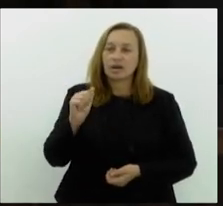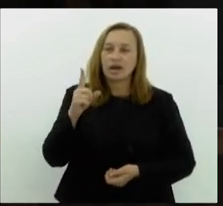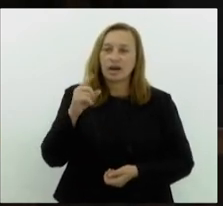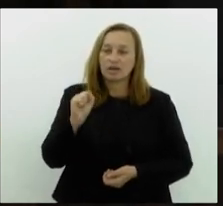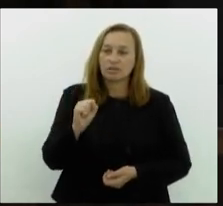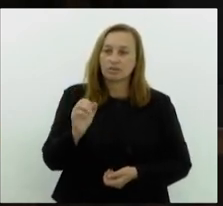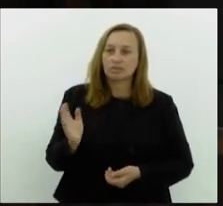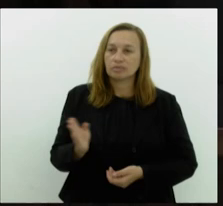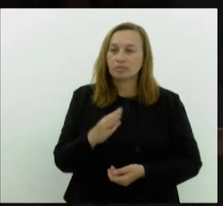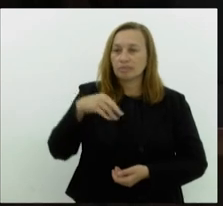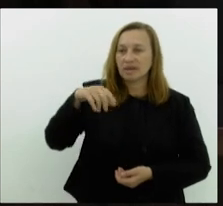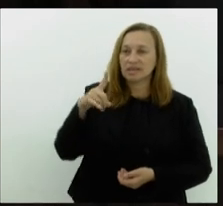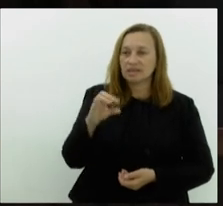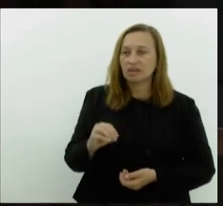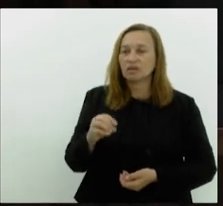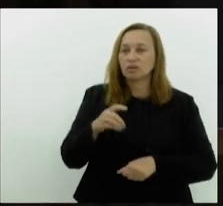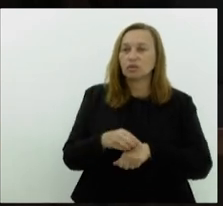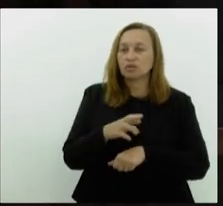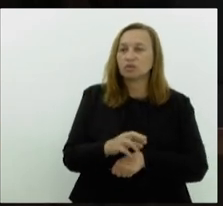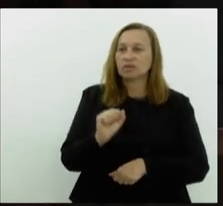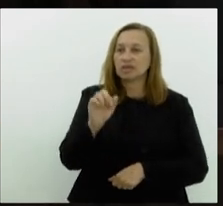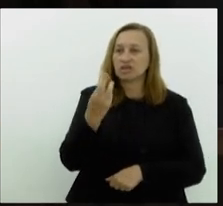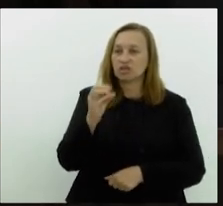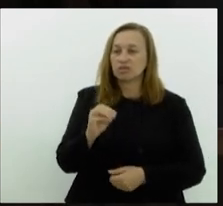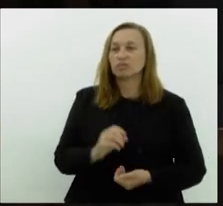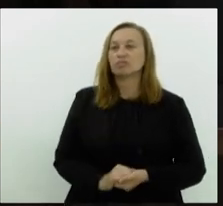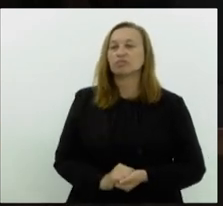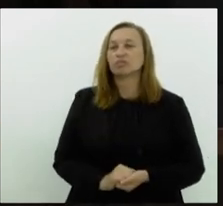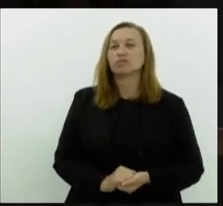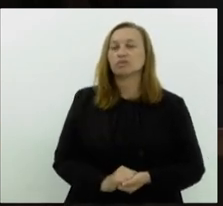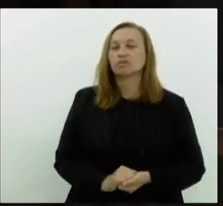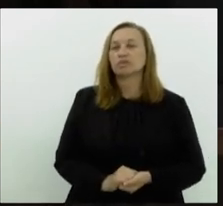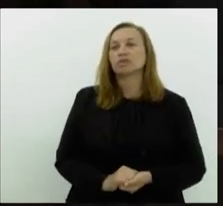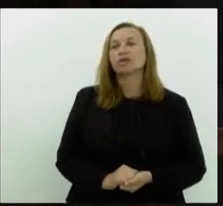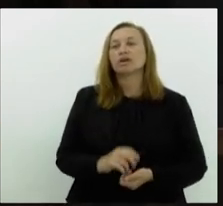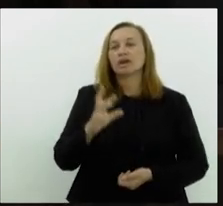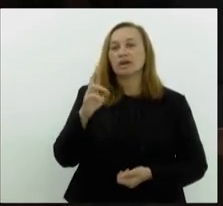doutor Serginho, Renato Miranda,